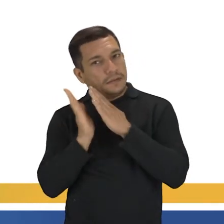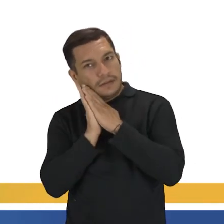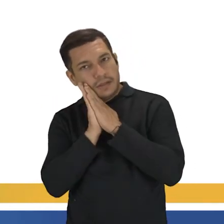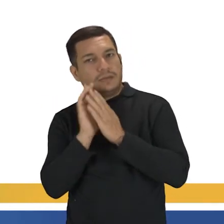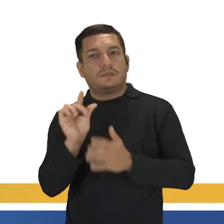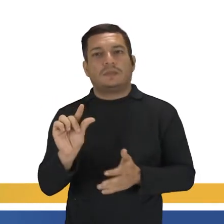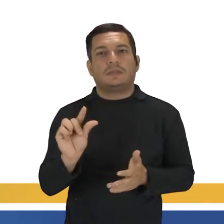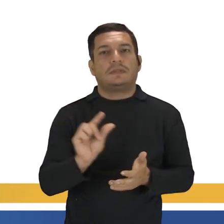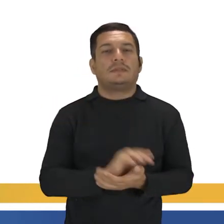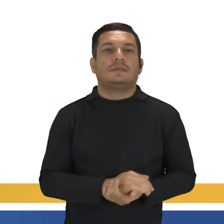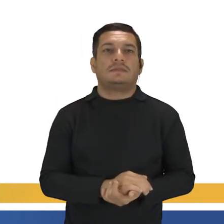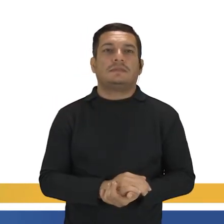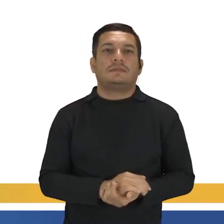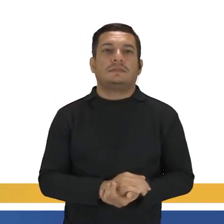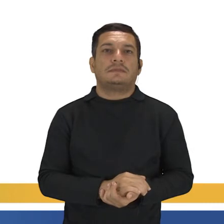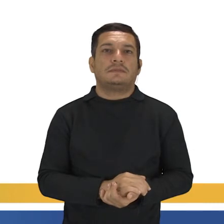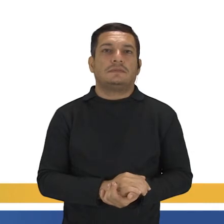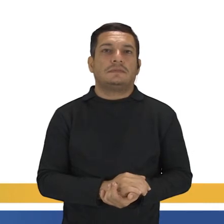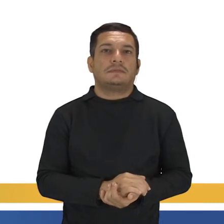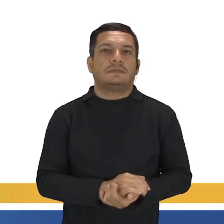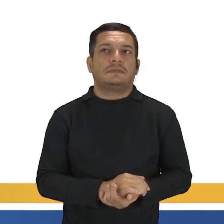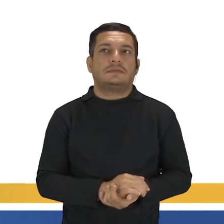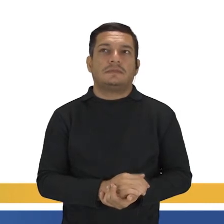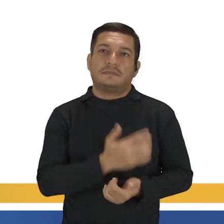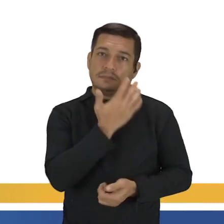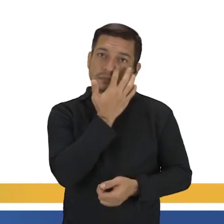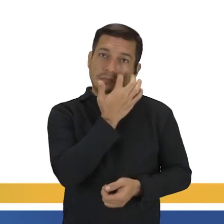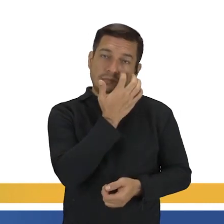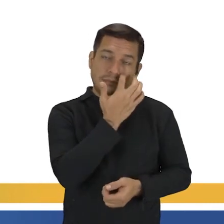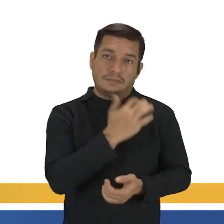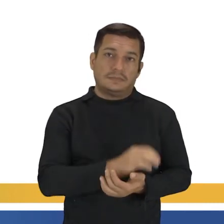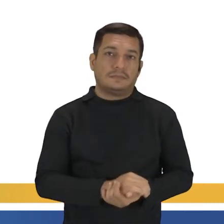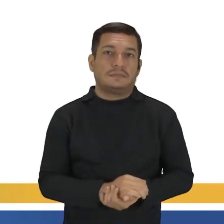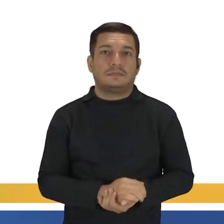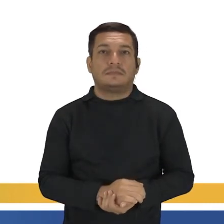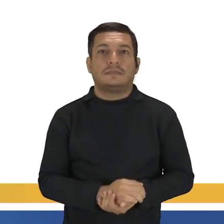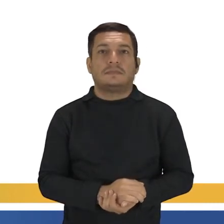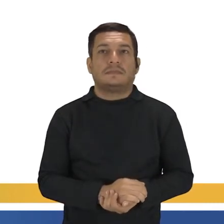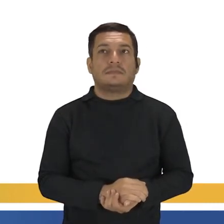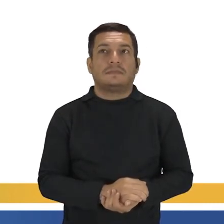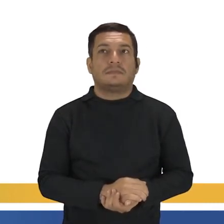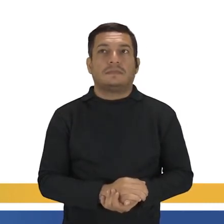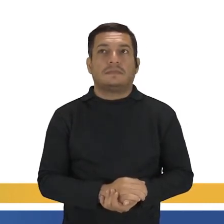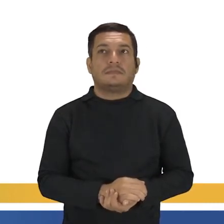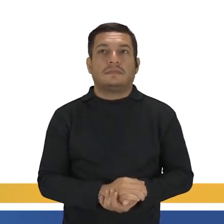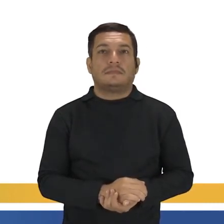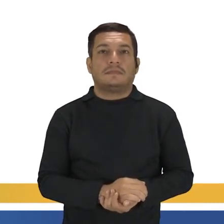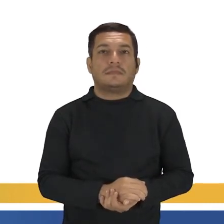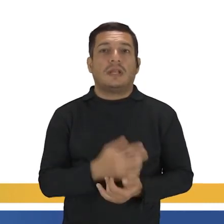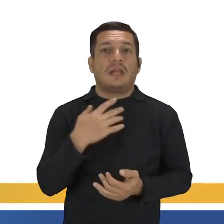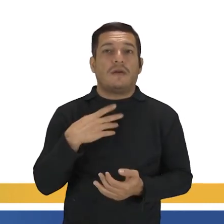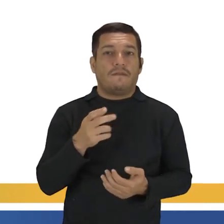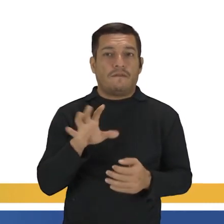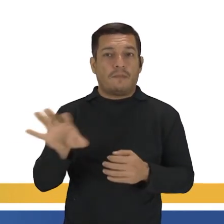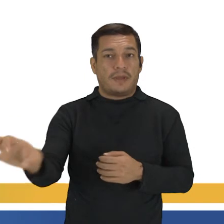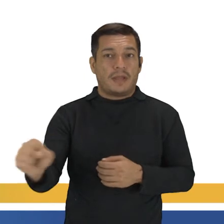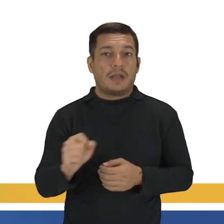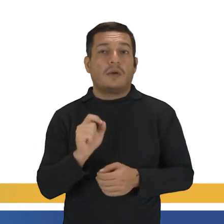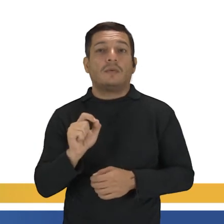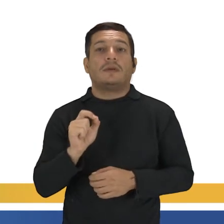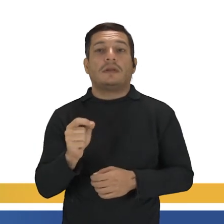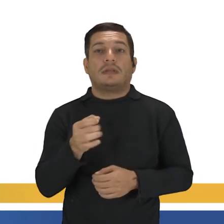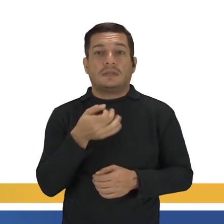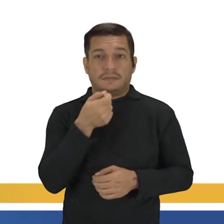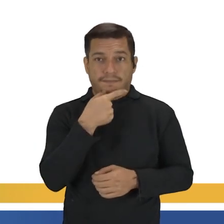down a little bit. I, ta, ta, ta, get you an aspirin. Eu vou pegar pra você